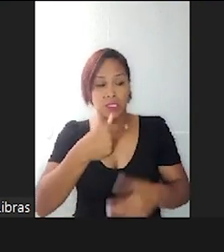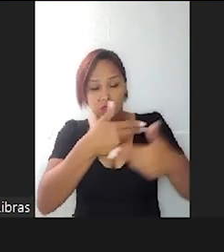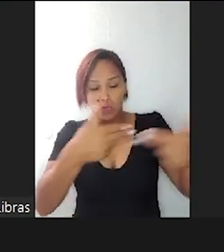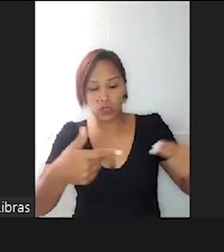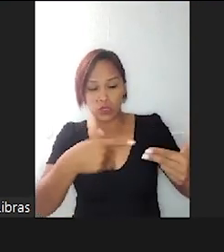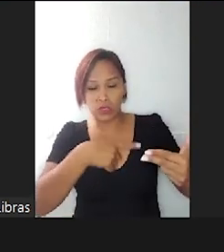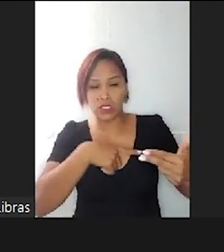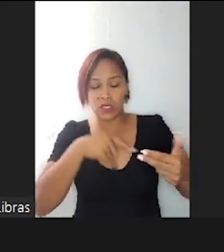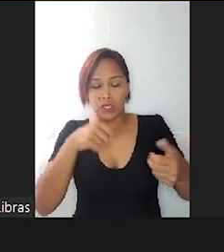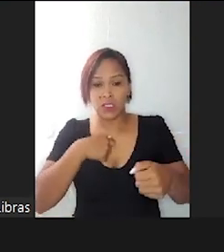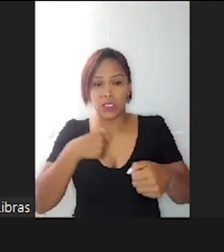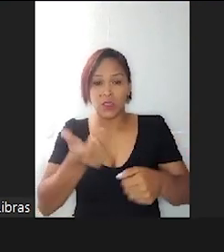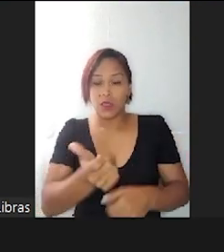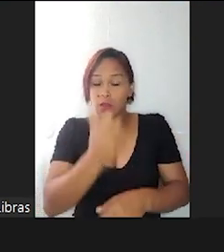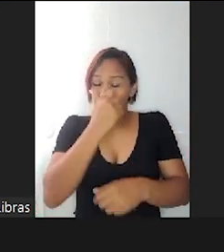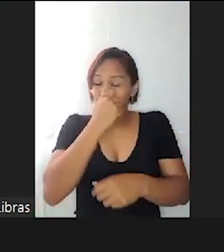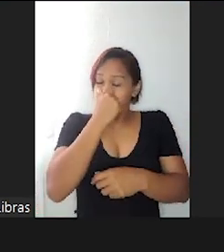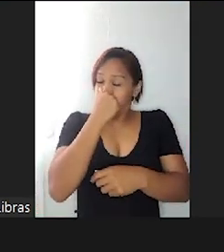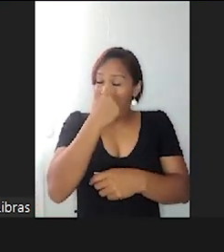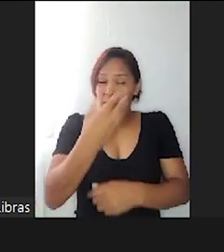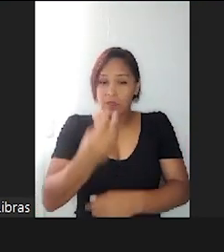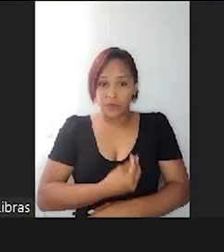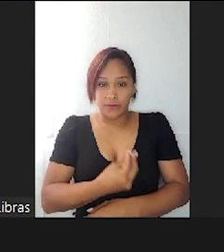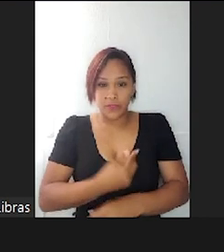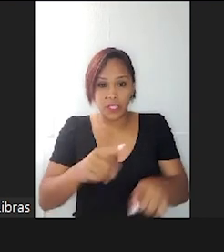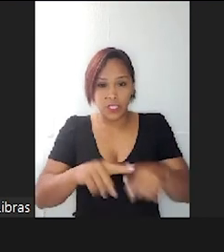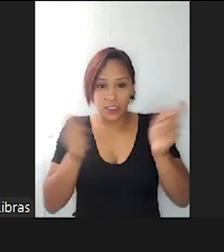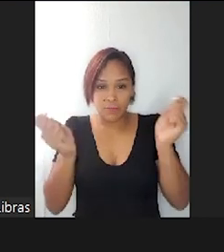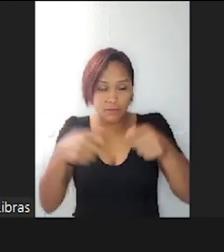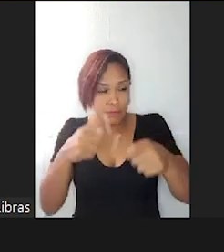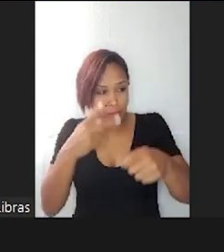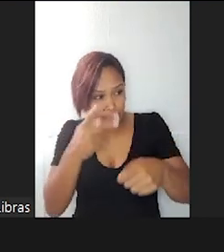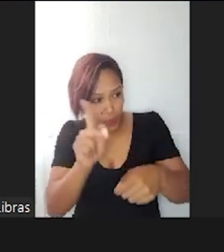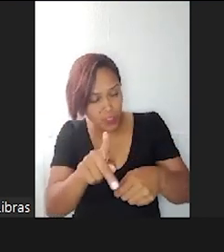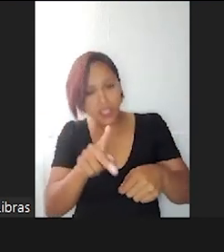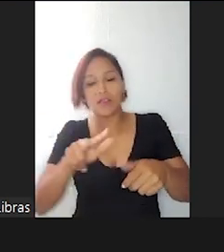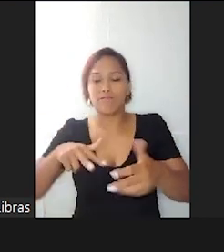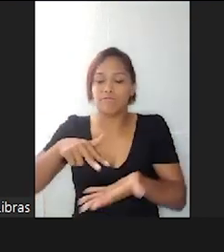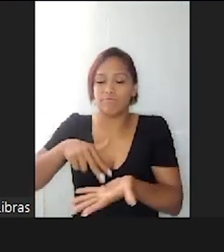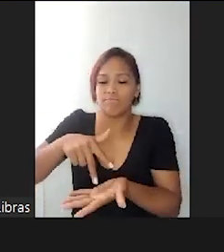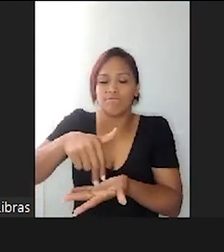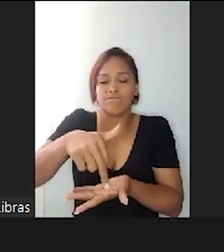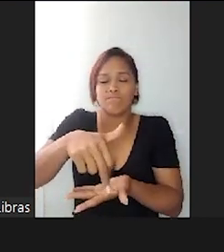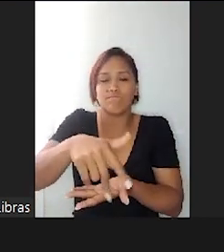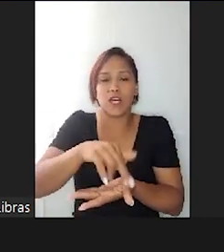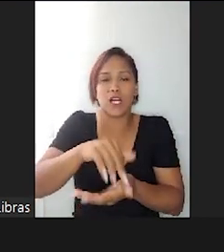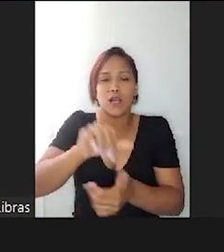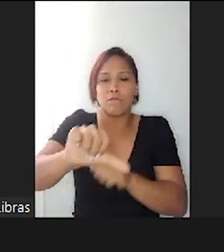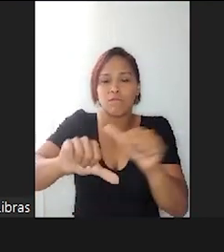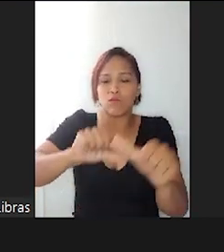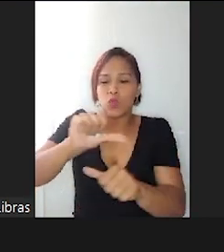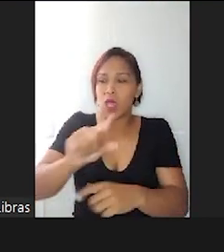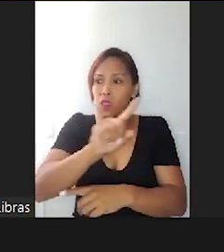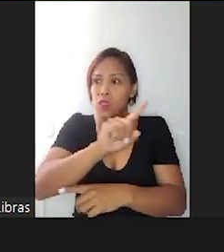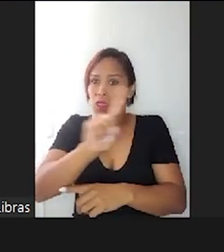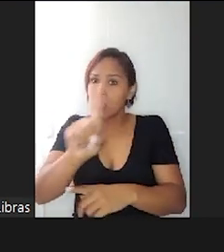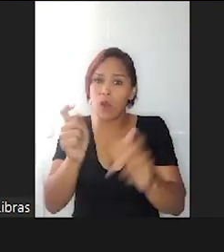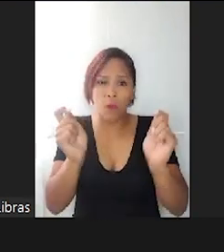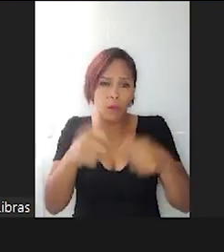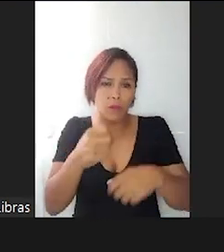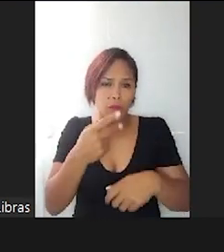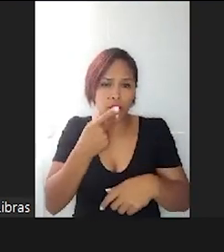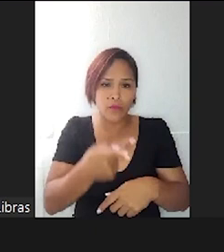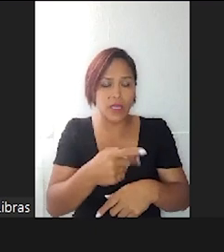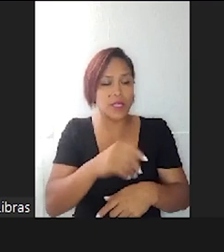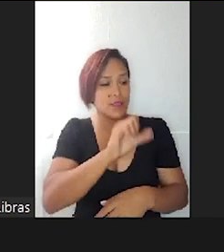me sobrecarregando e poder dar passos em relação a isso, dizer alguns nãos, dizer sim